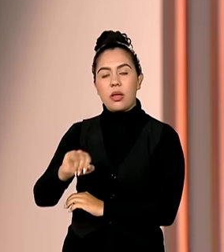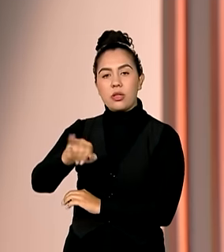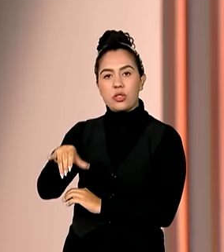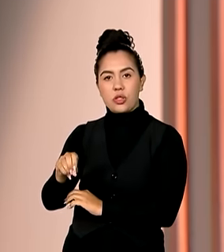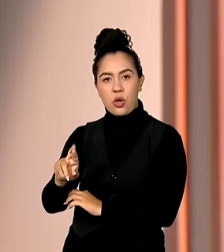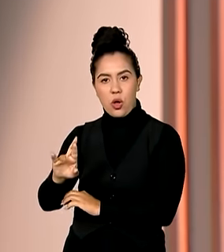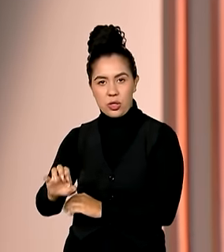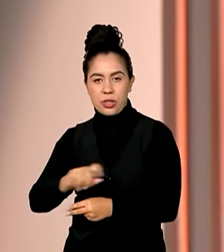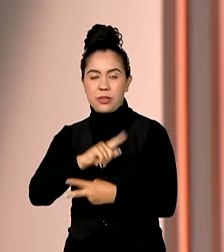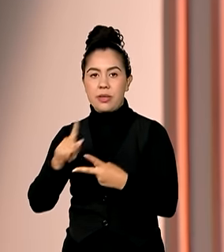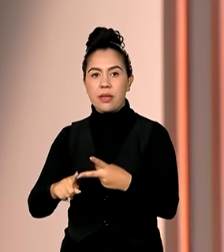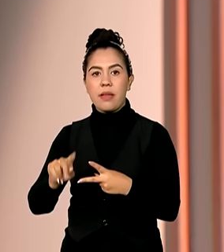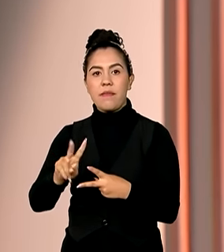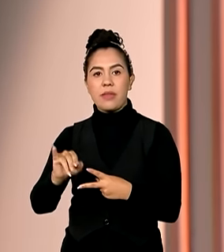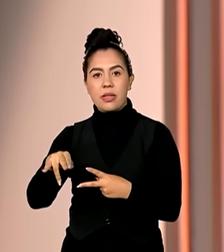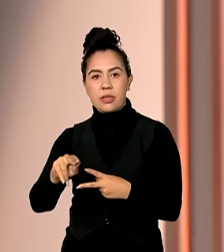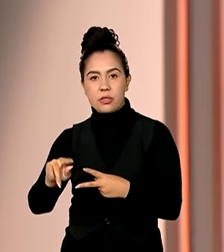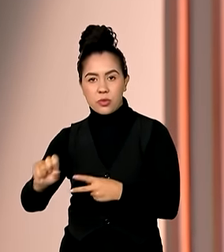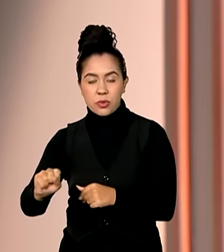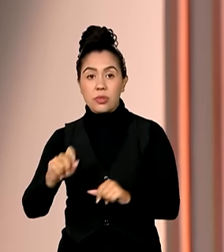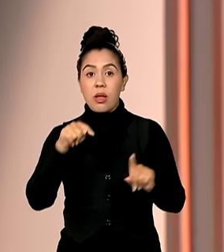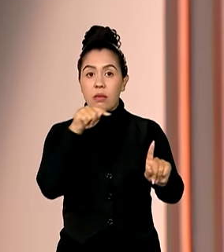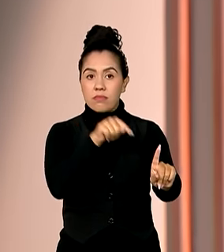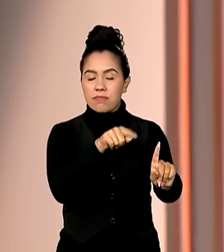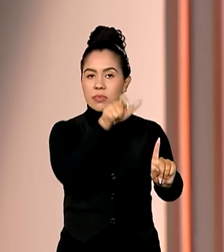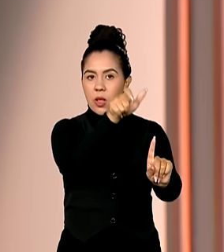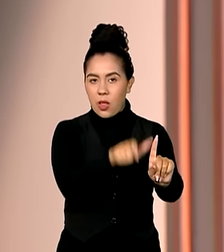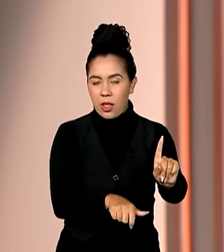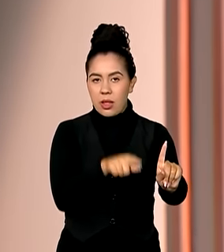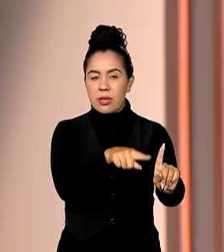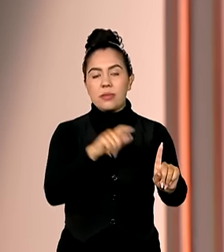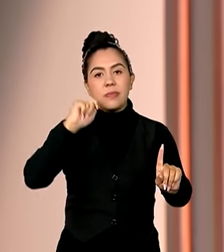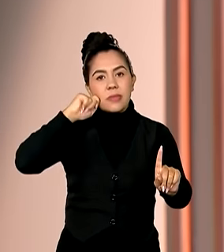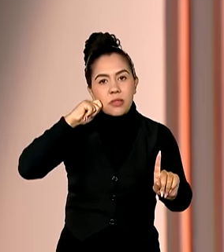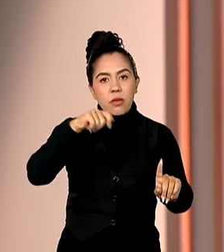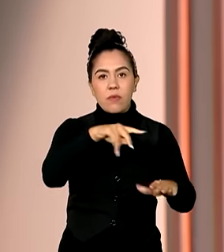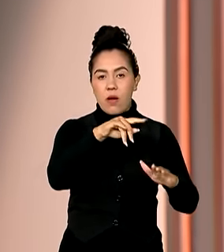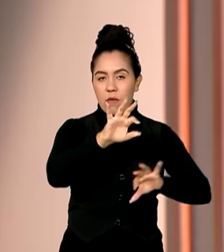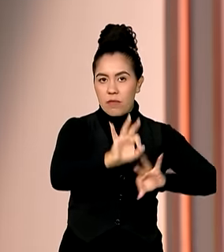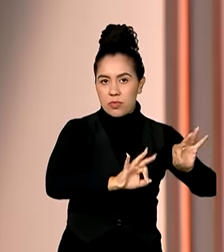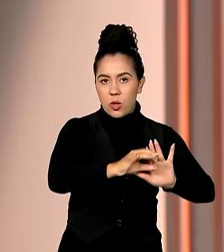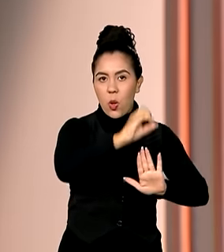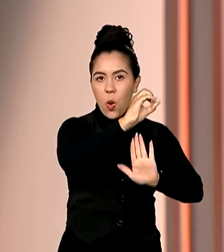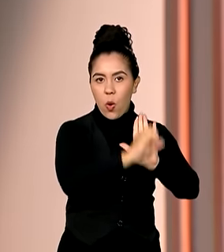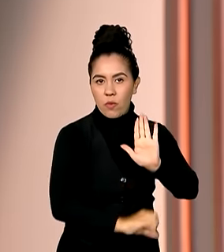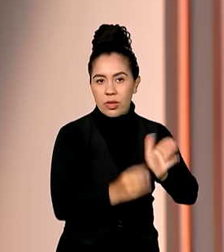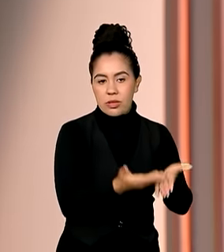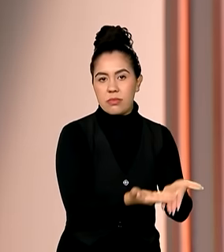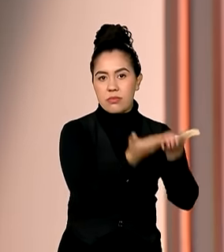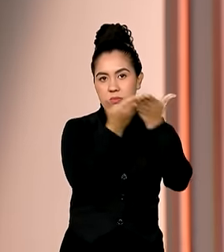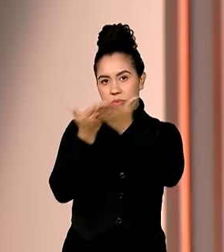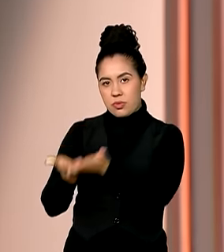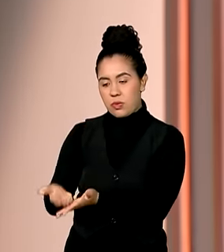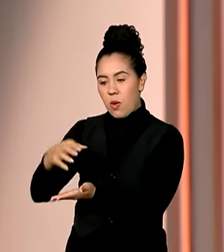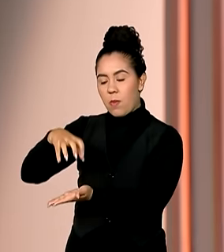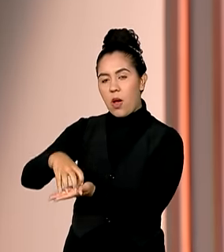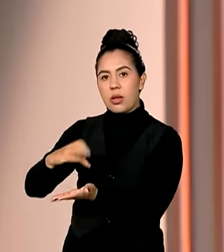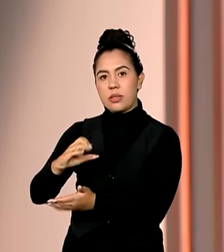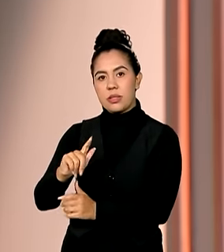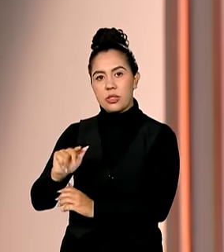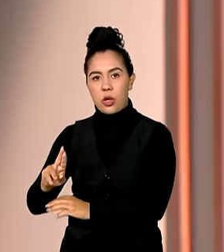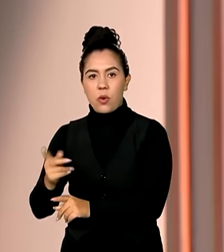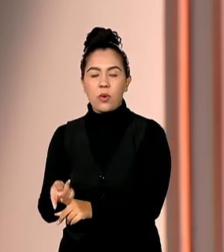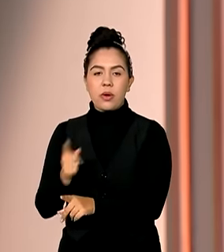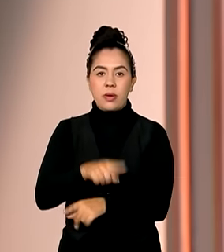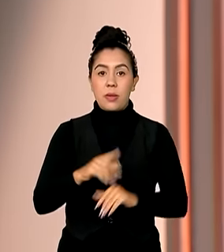Informa que o próprio Silvio Almeida anunciou que irá encaminhar ofício a CGU, ao Ministério da Justiça e à Procuradoria